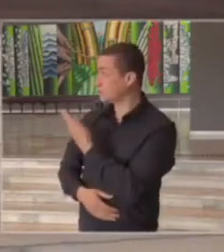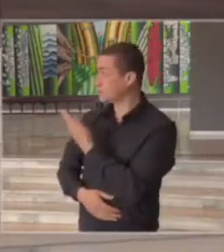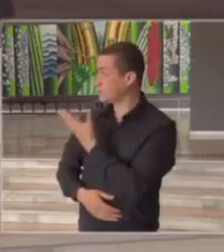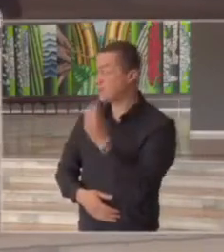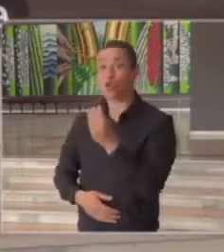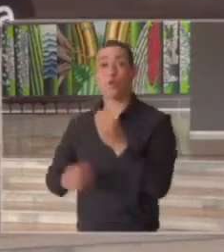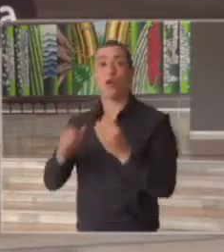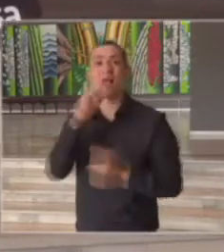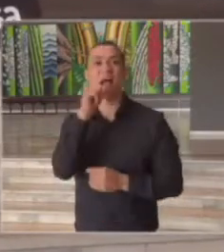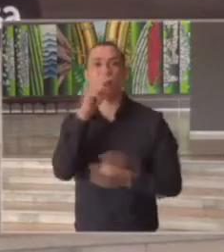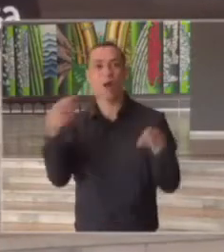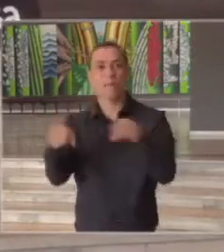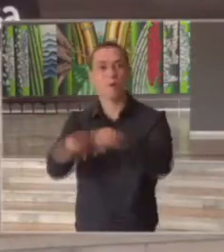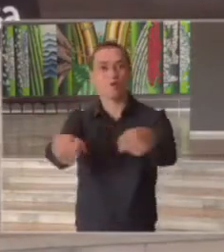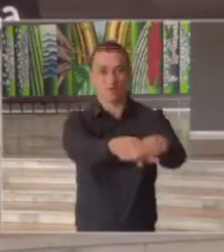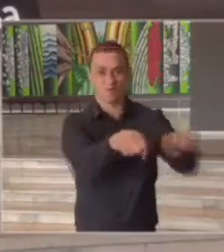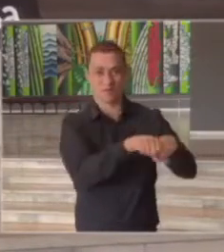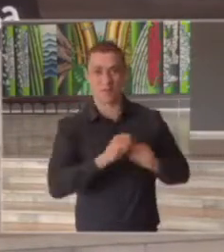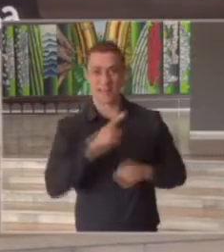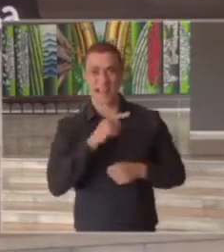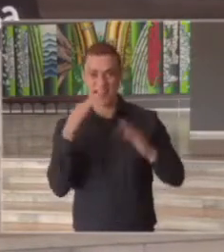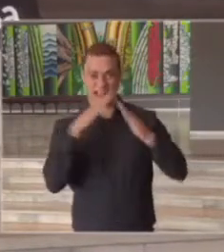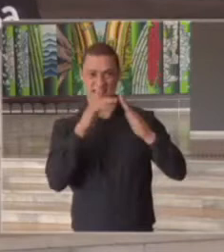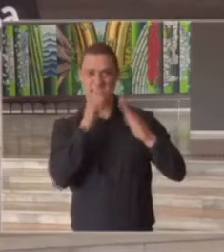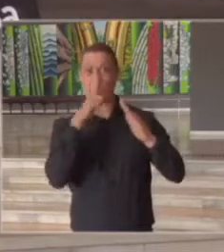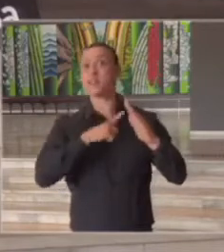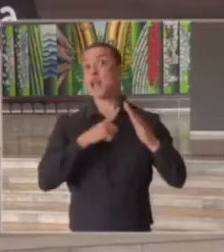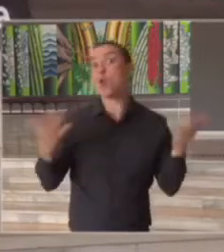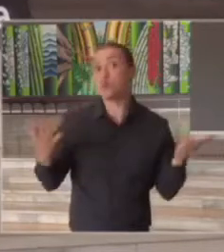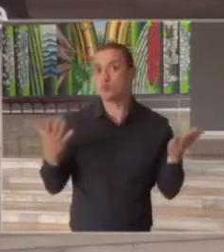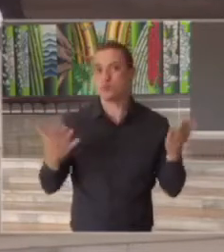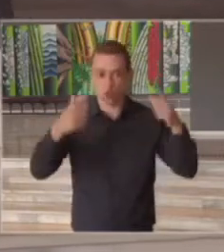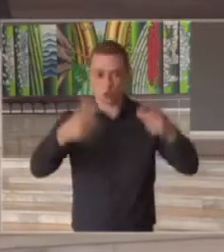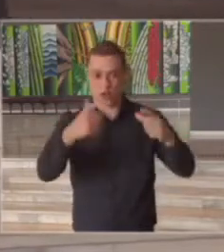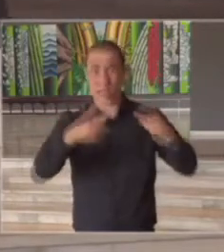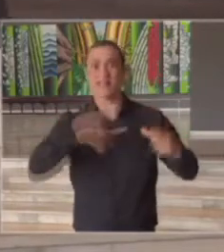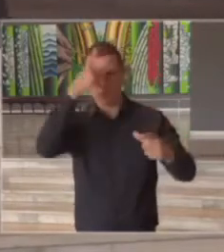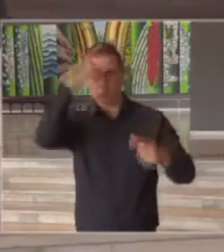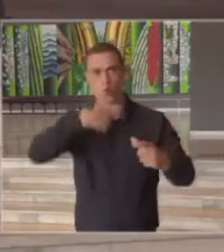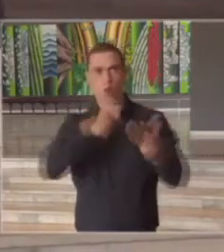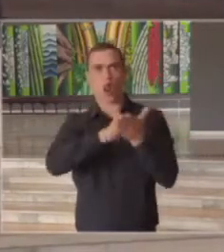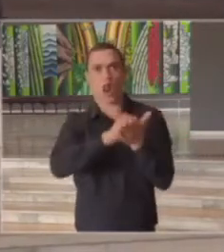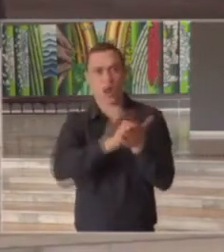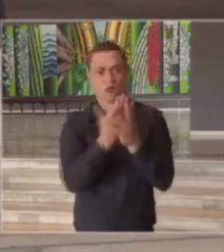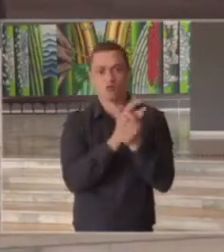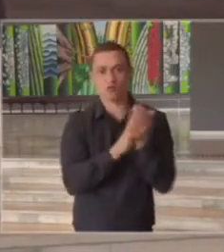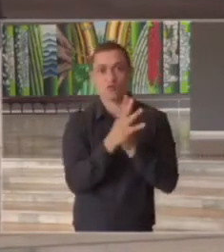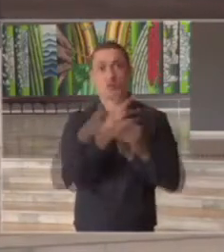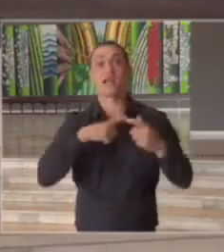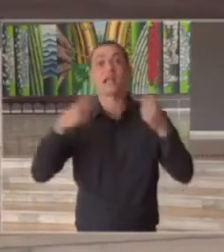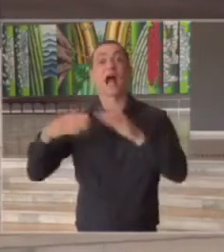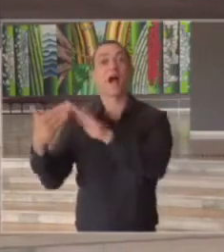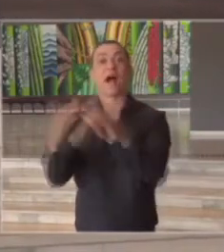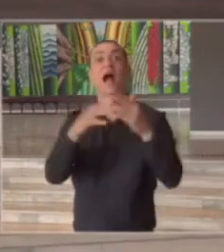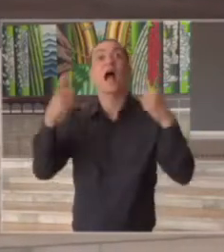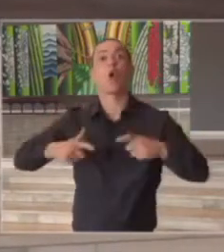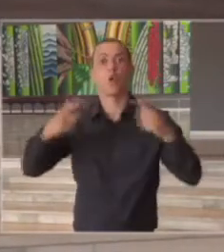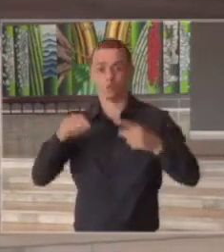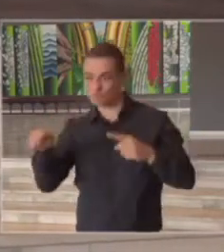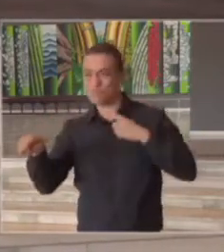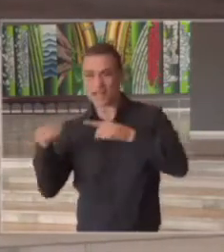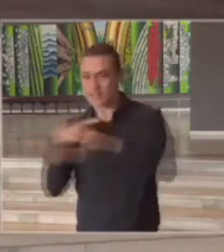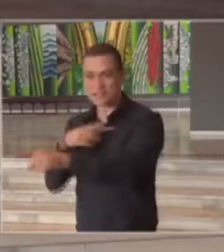de água vamos olhar onde é que tem as condições higiênicas na comunidade e vamos atuar